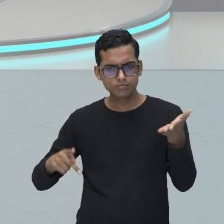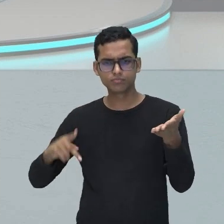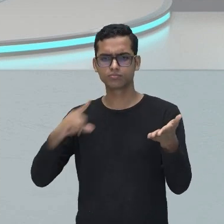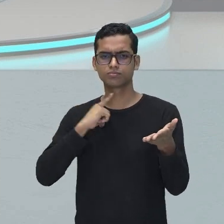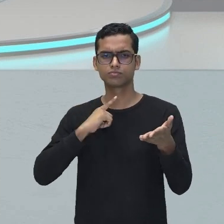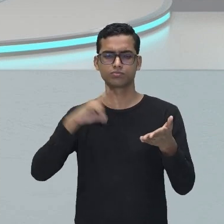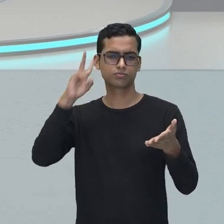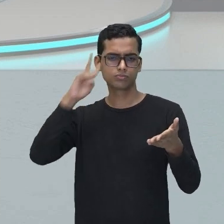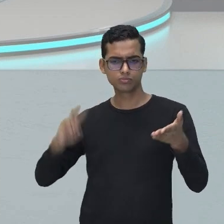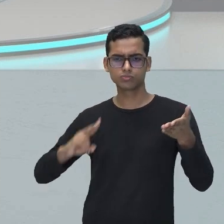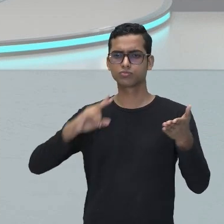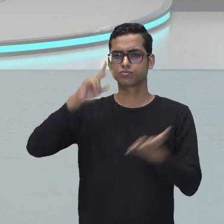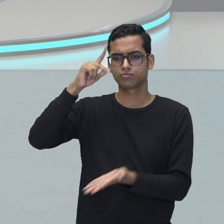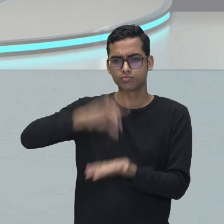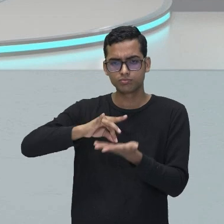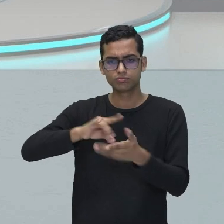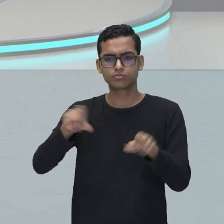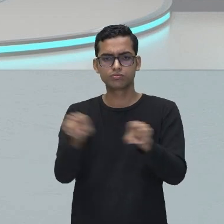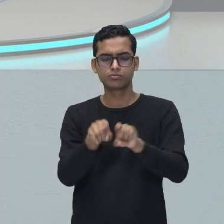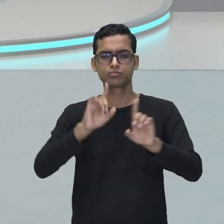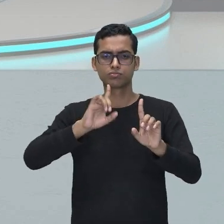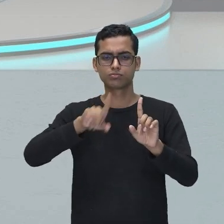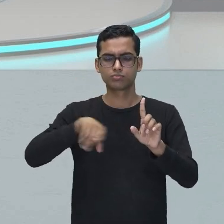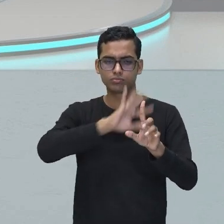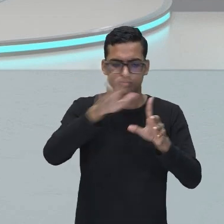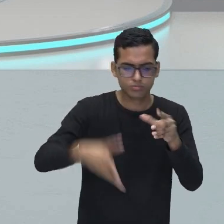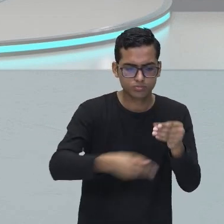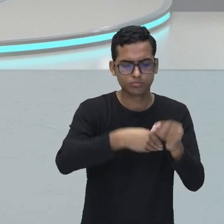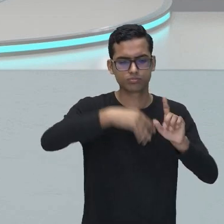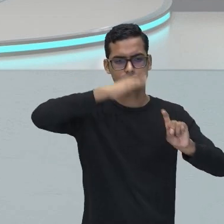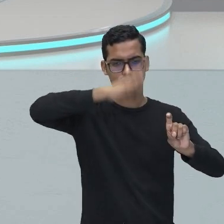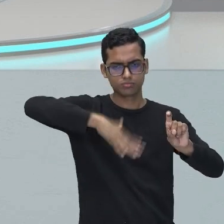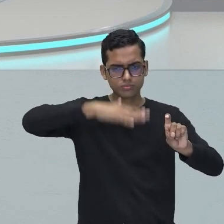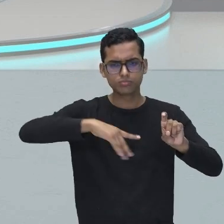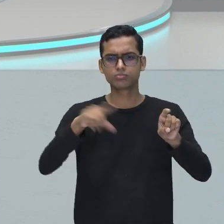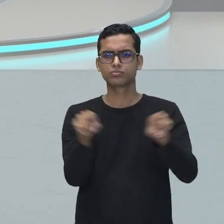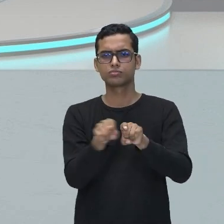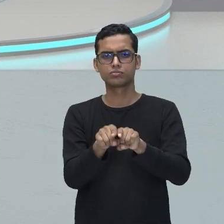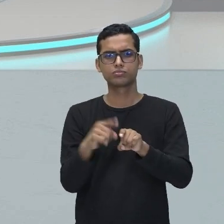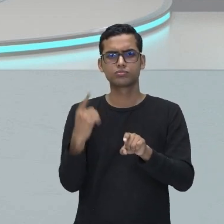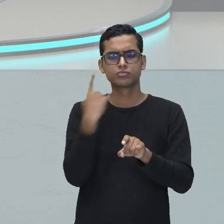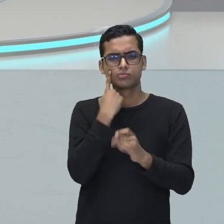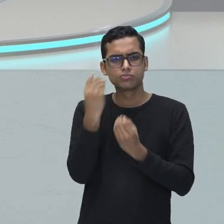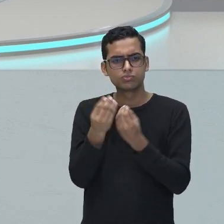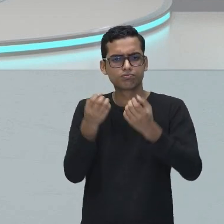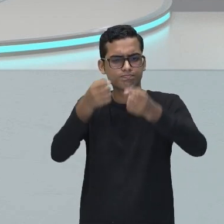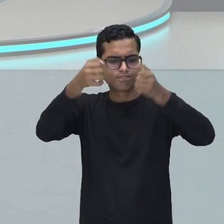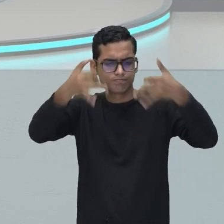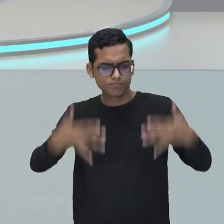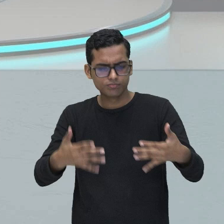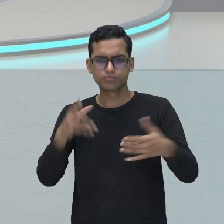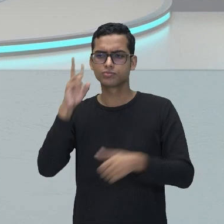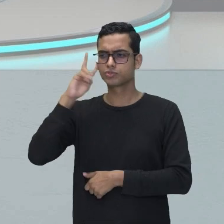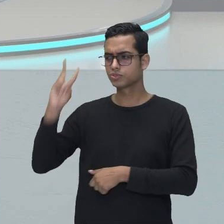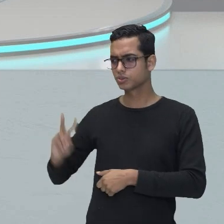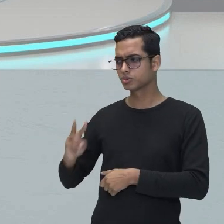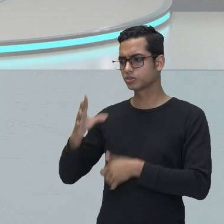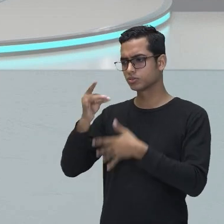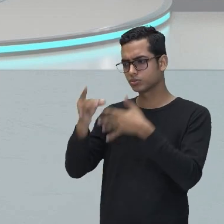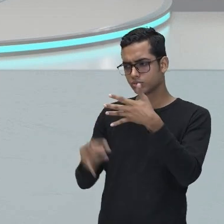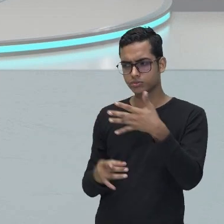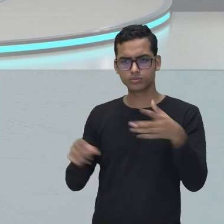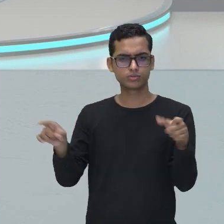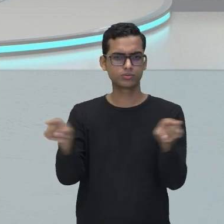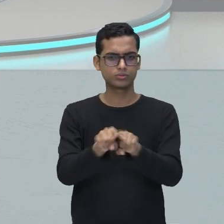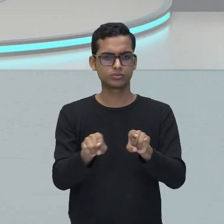mitologia. Então, é uma forma rebuscada de contar uma história, né? Ele